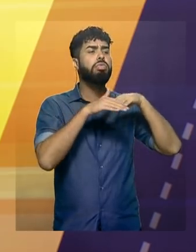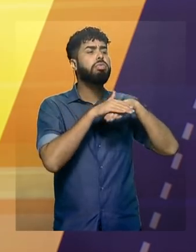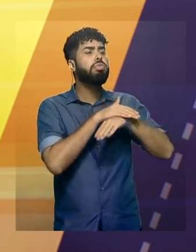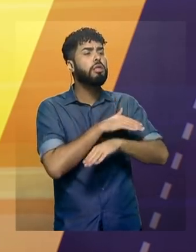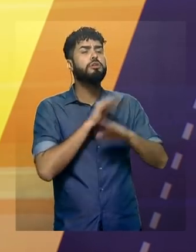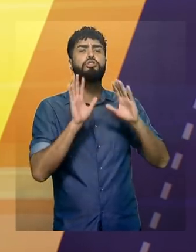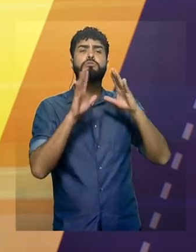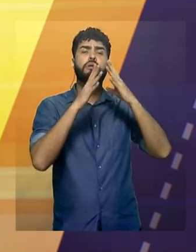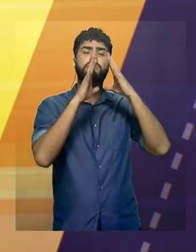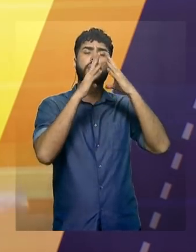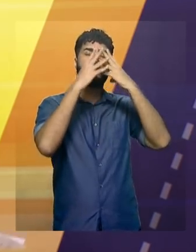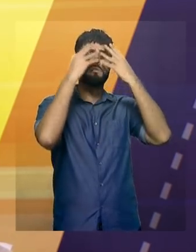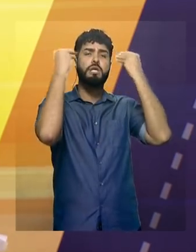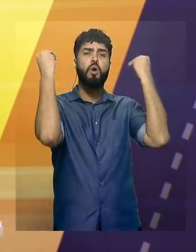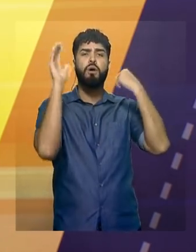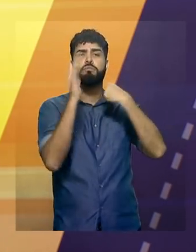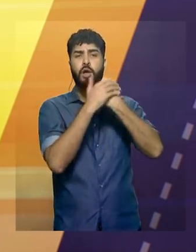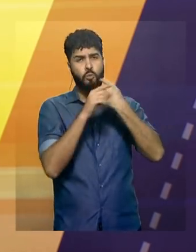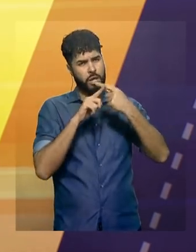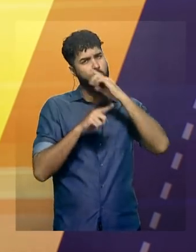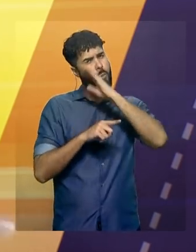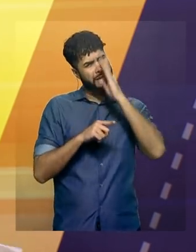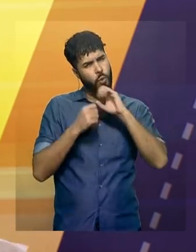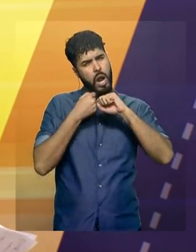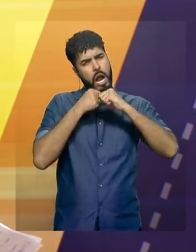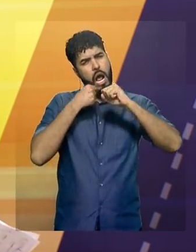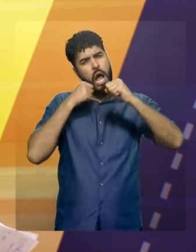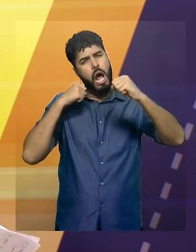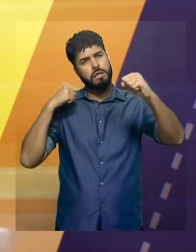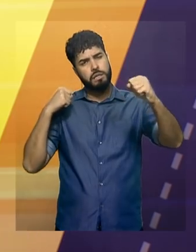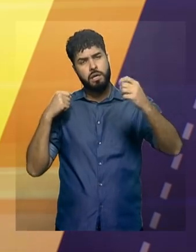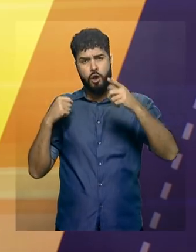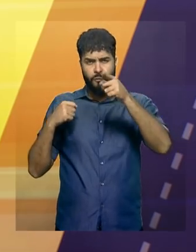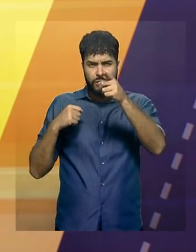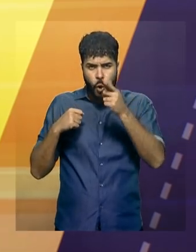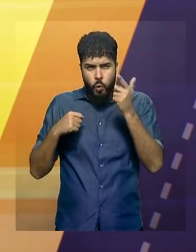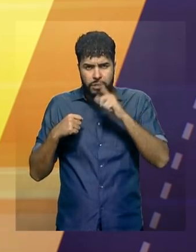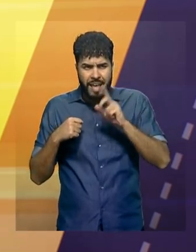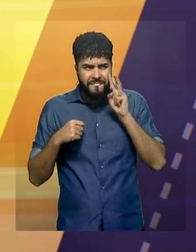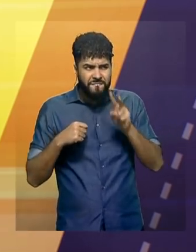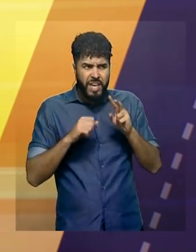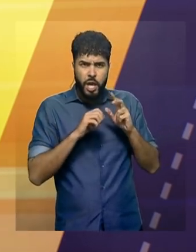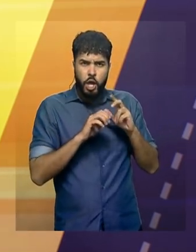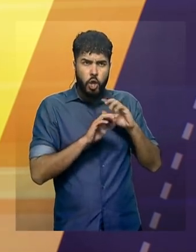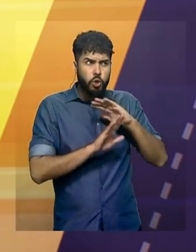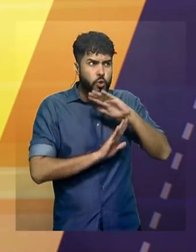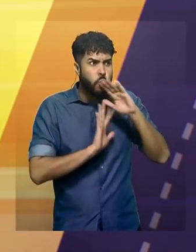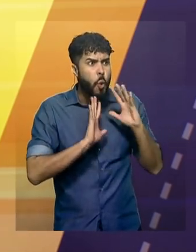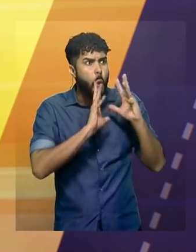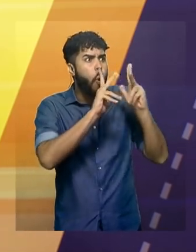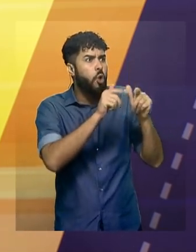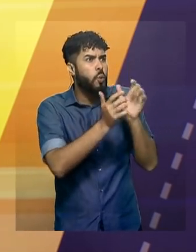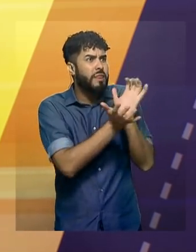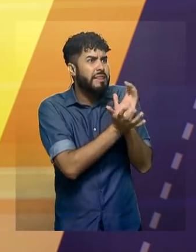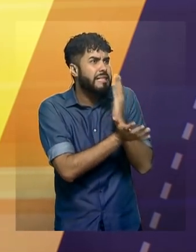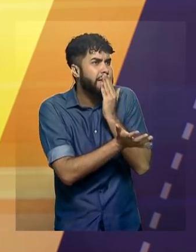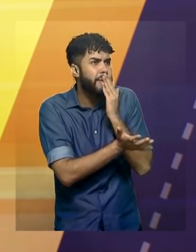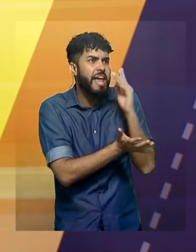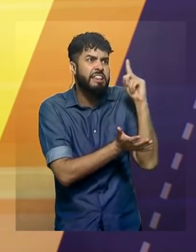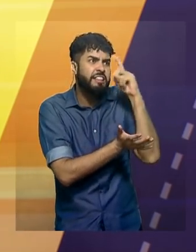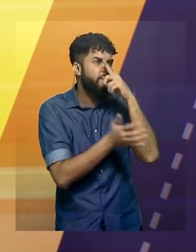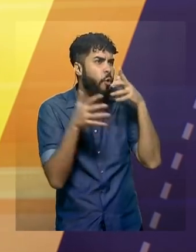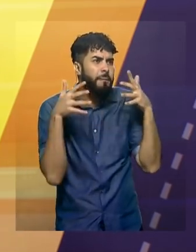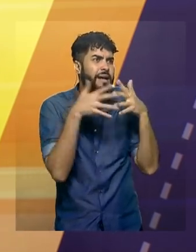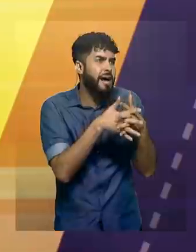é um país de dimensões continentais e para você poder acompanhar tudo isso é complicado. Que bom que a TV Brasil está